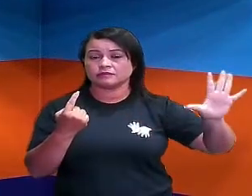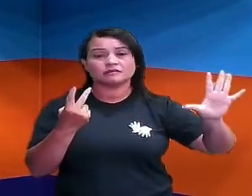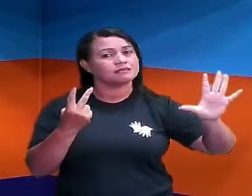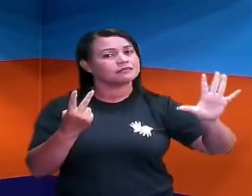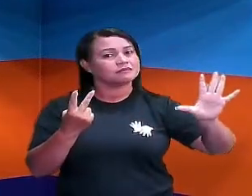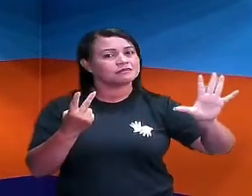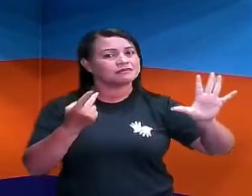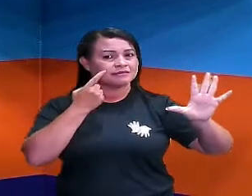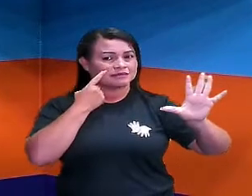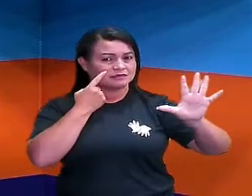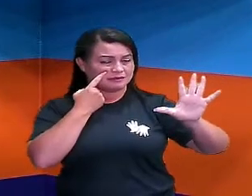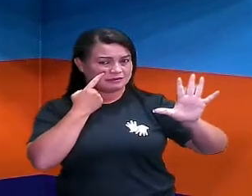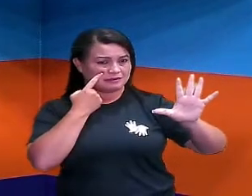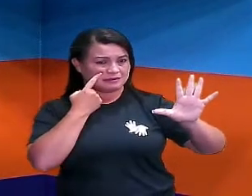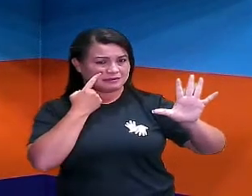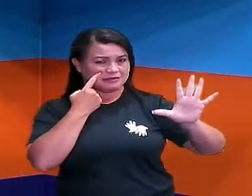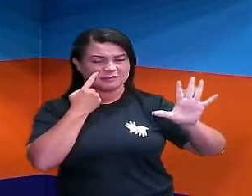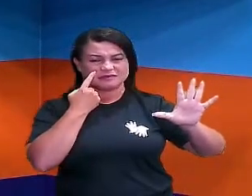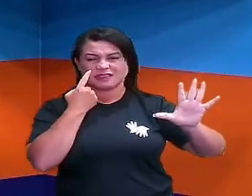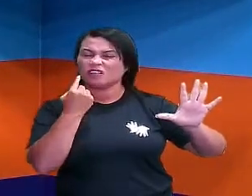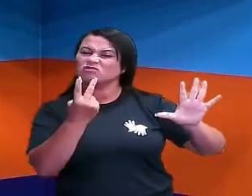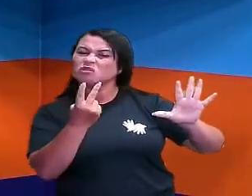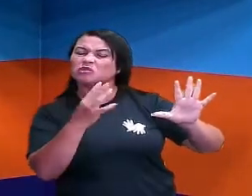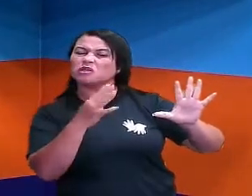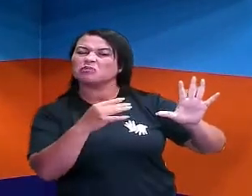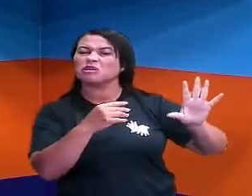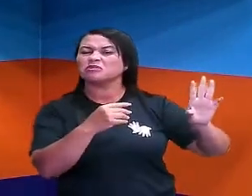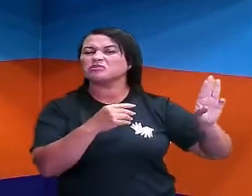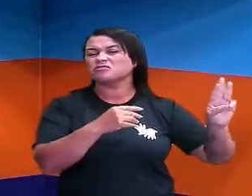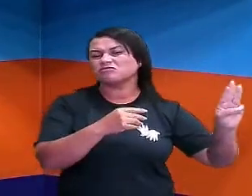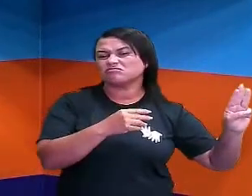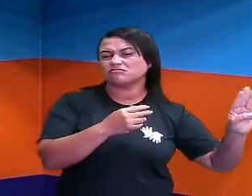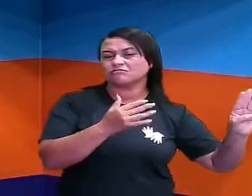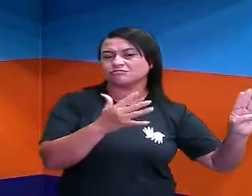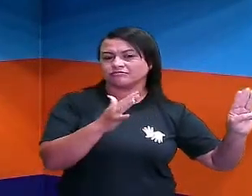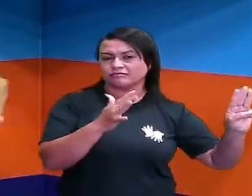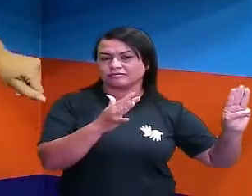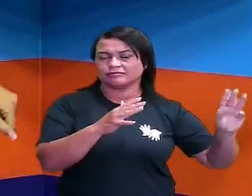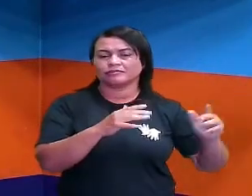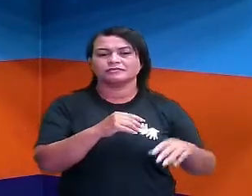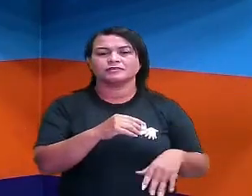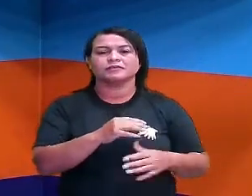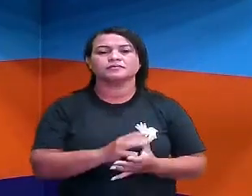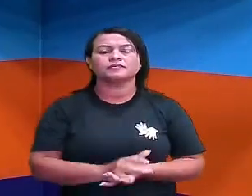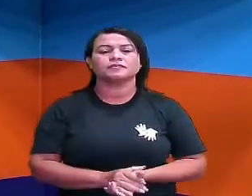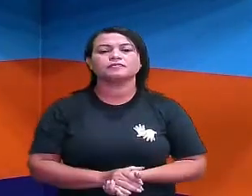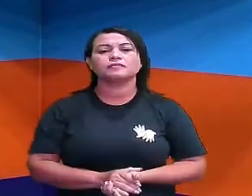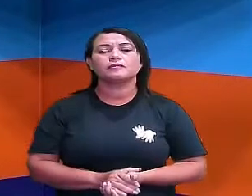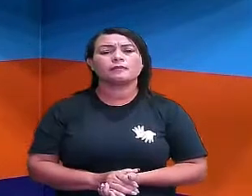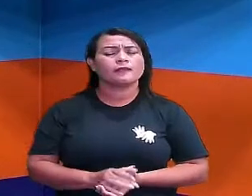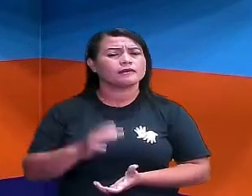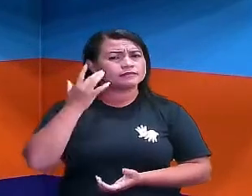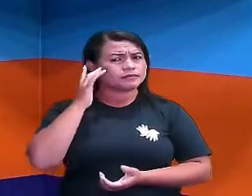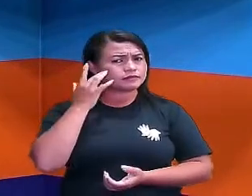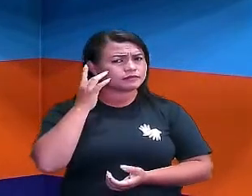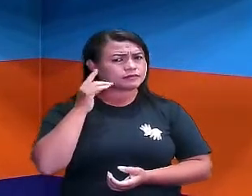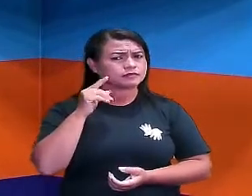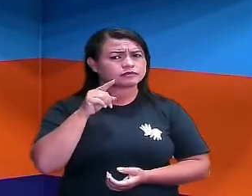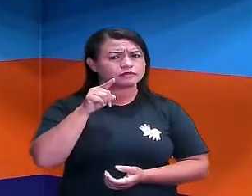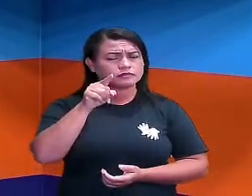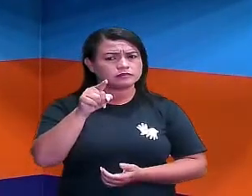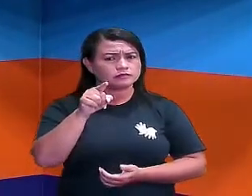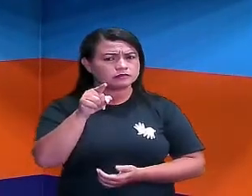dois. Dois e uns três dedinhos, vamos dizer assim, vamos arredondar para dois. Então, será que você,